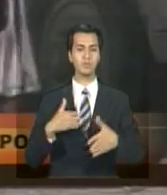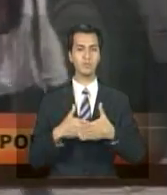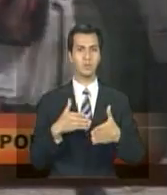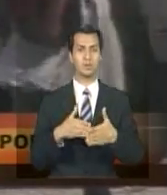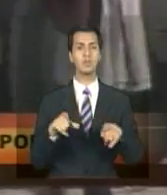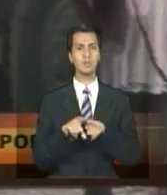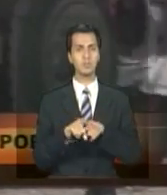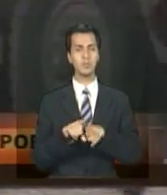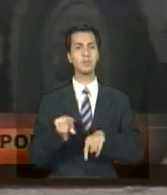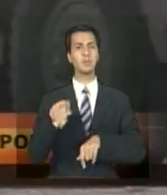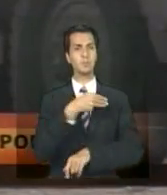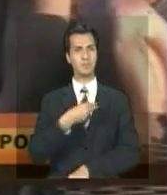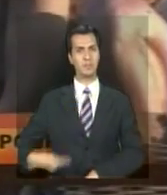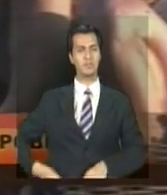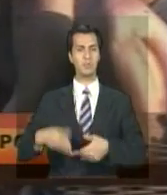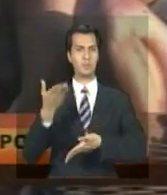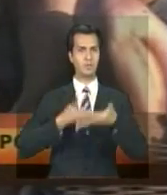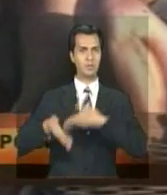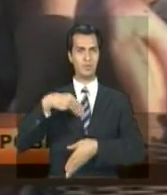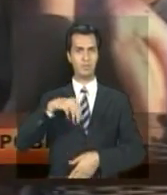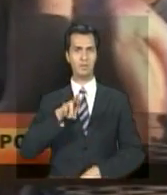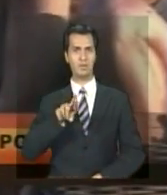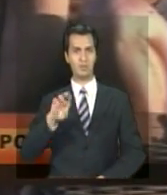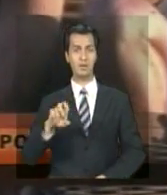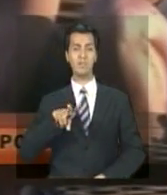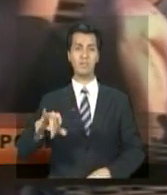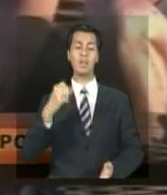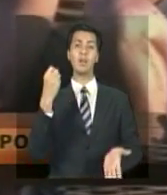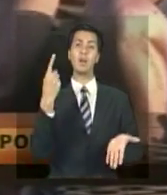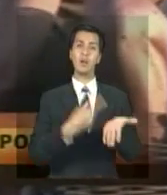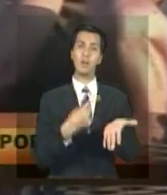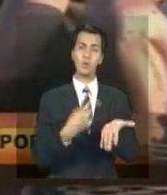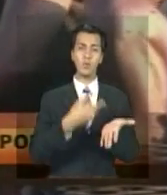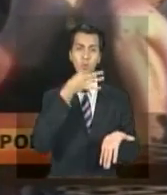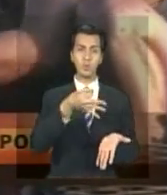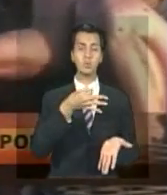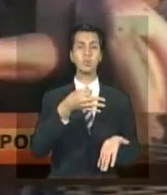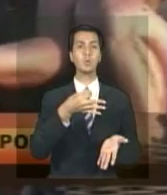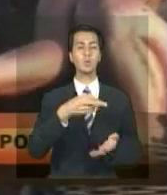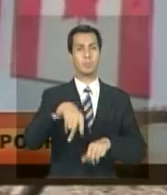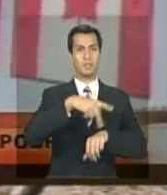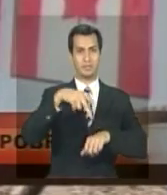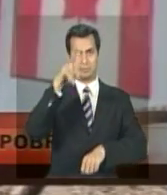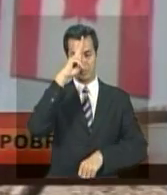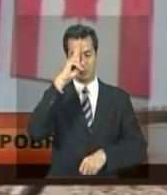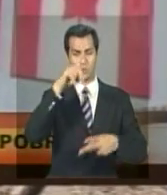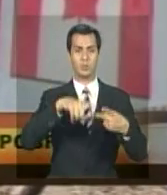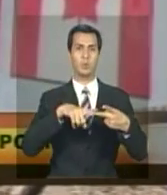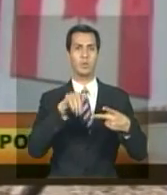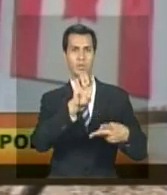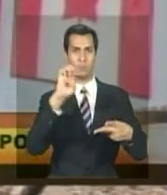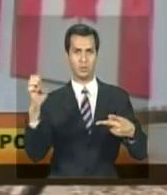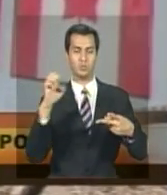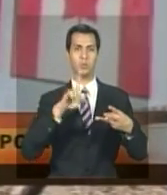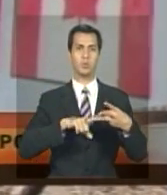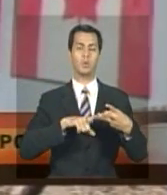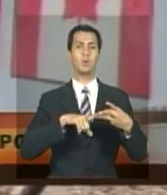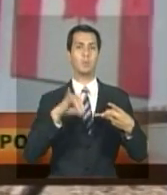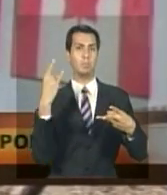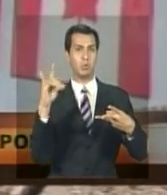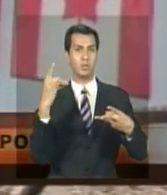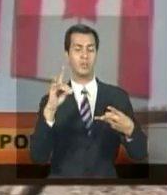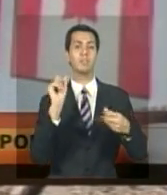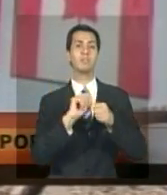Exteriores vai sugerir um acordo com Peru, Equador e Bolívia para combater a ação dos chamados coiotes,